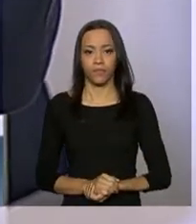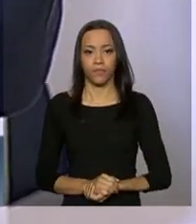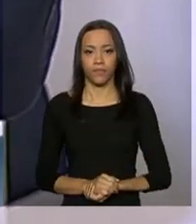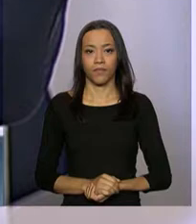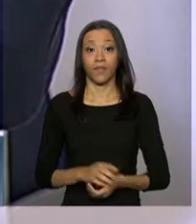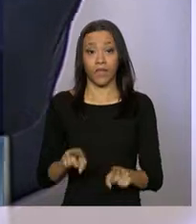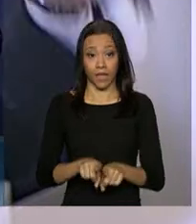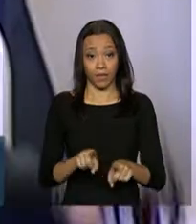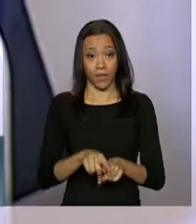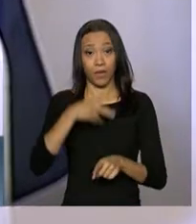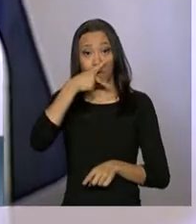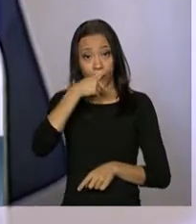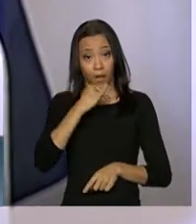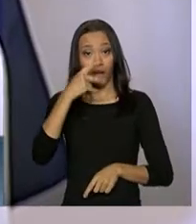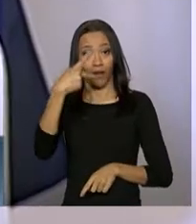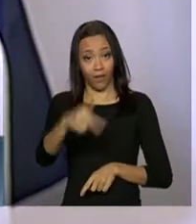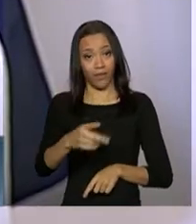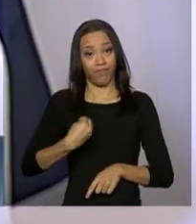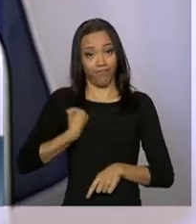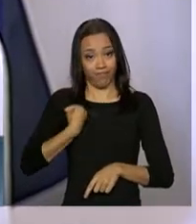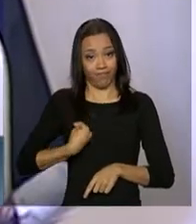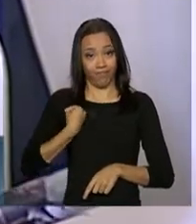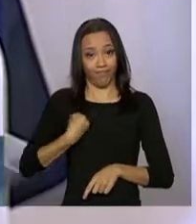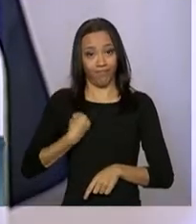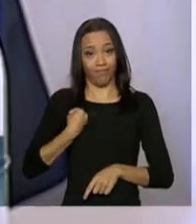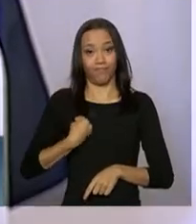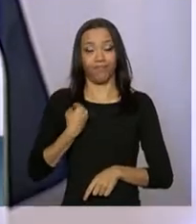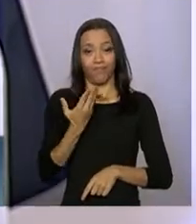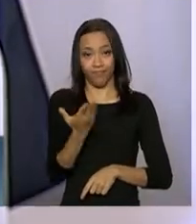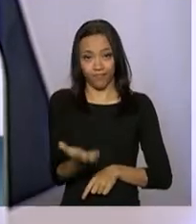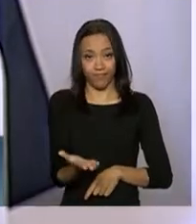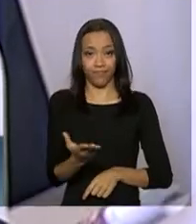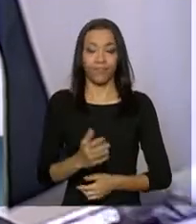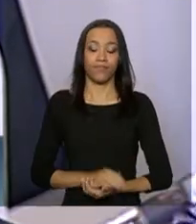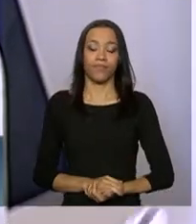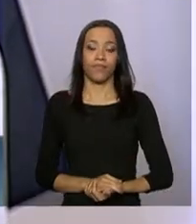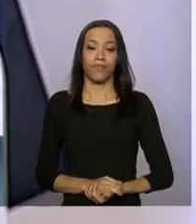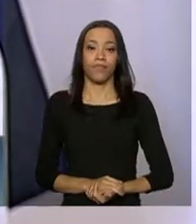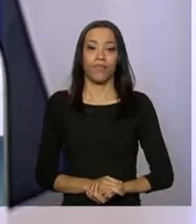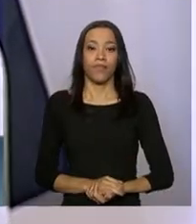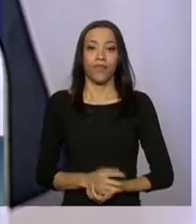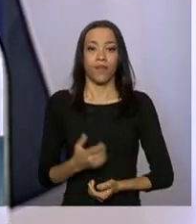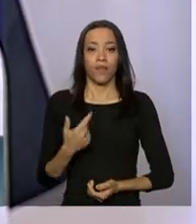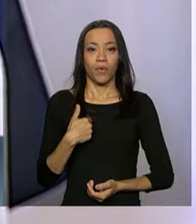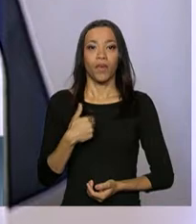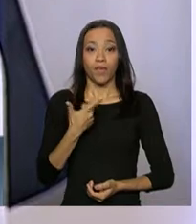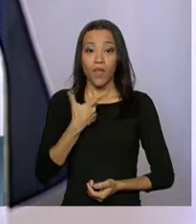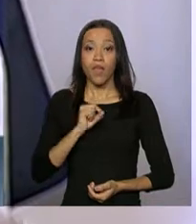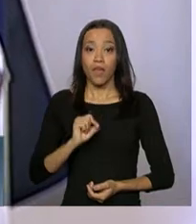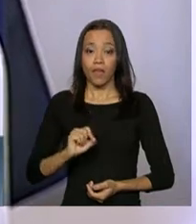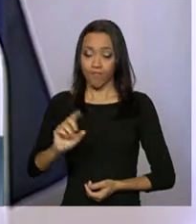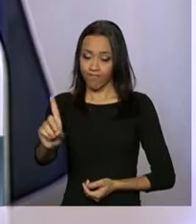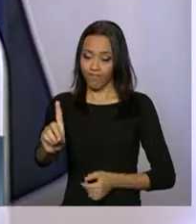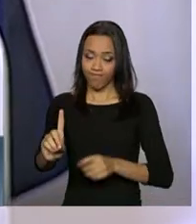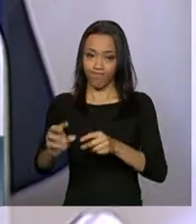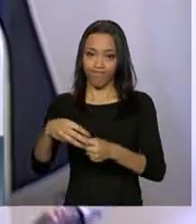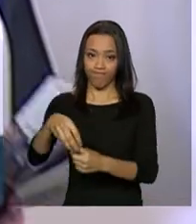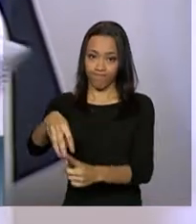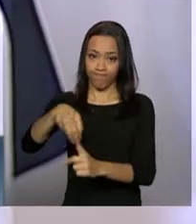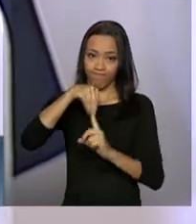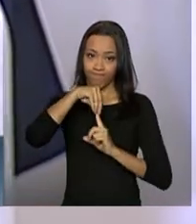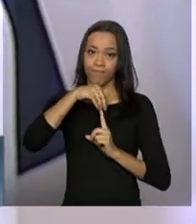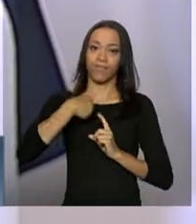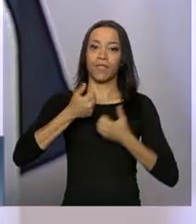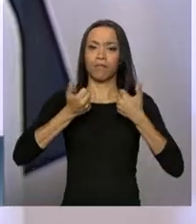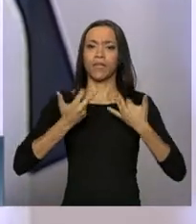Papai Lira está muito feliz. Eu não vou ter o direito de ocupar o espaço de quem realmente merece estar aqui à frente. Vou passar os nossos